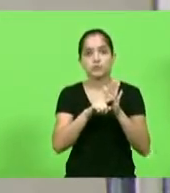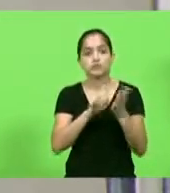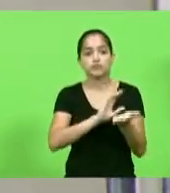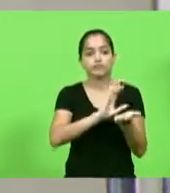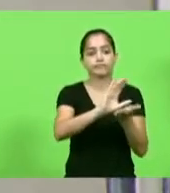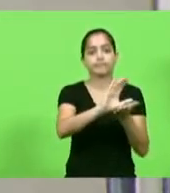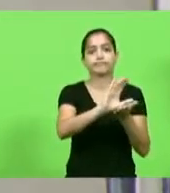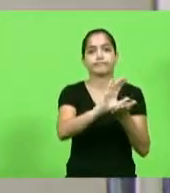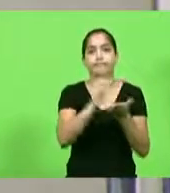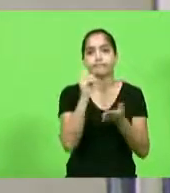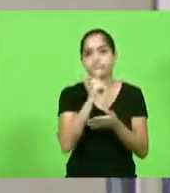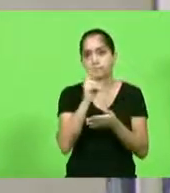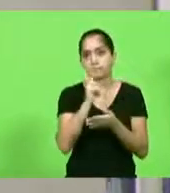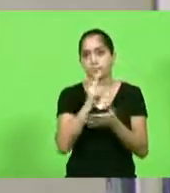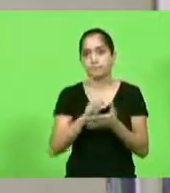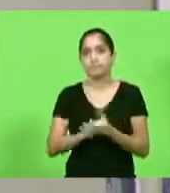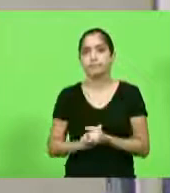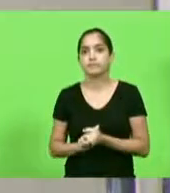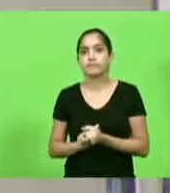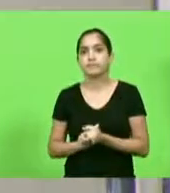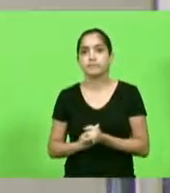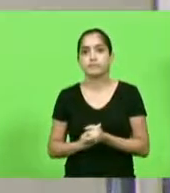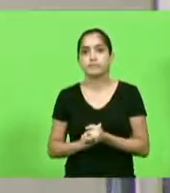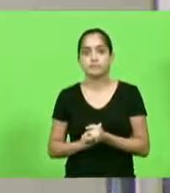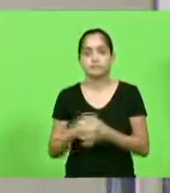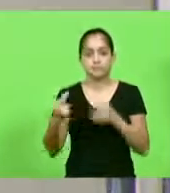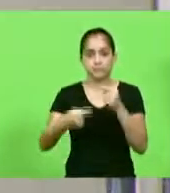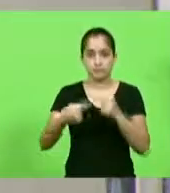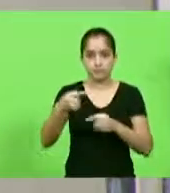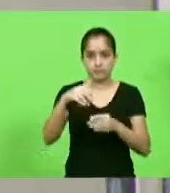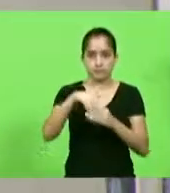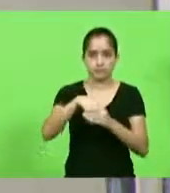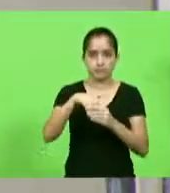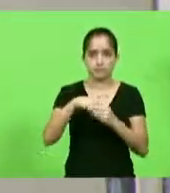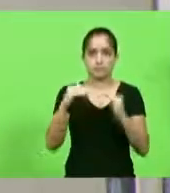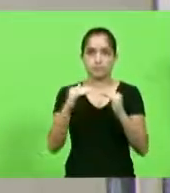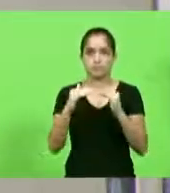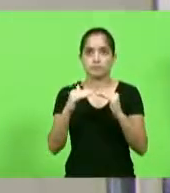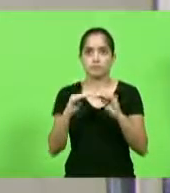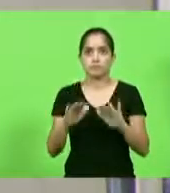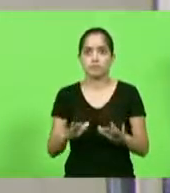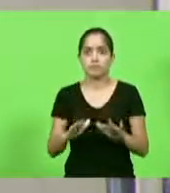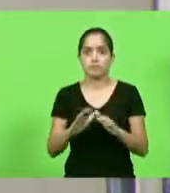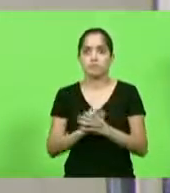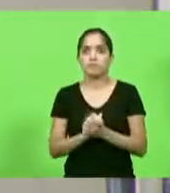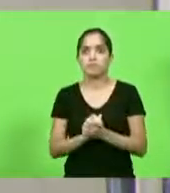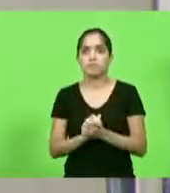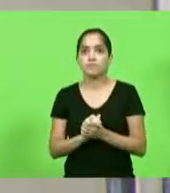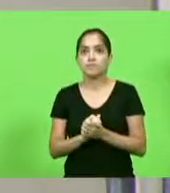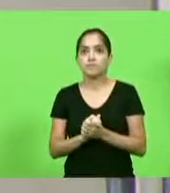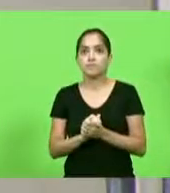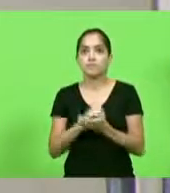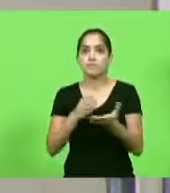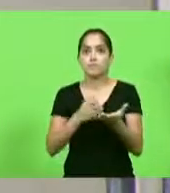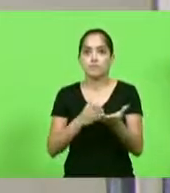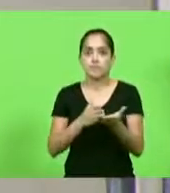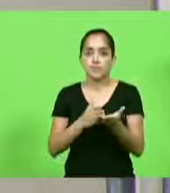aos trabalhadores catarinenses. Em discussão, não havendo quem queira discutir em votação. Deputados que aprovam permanência como se encontra,